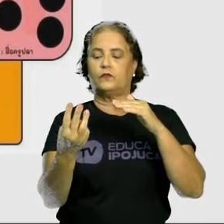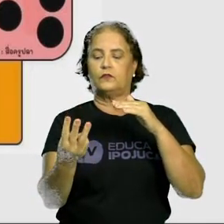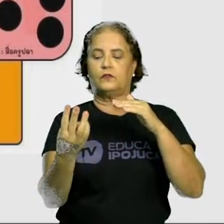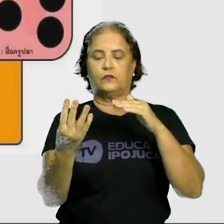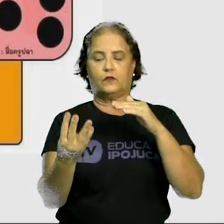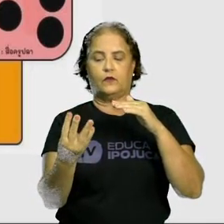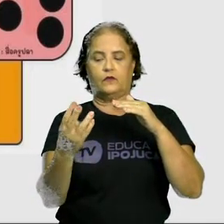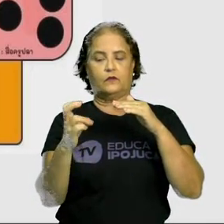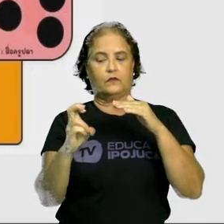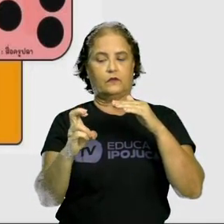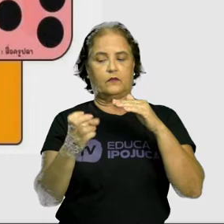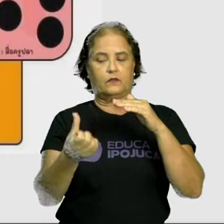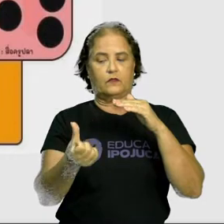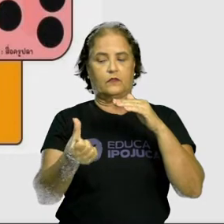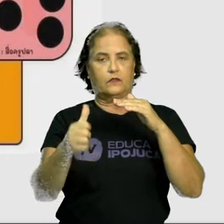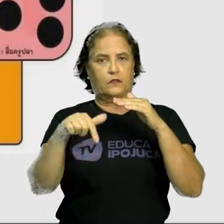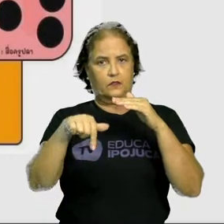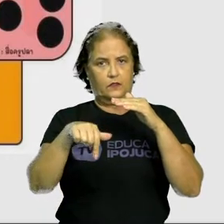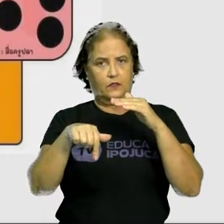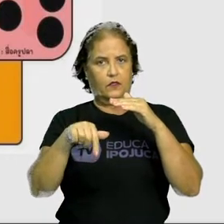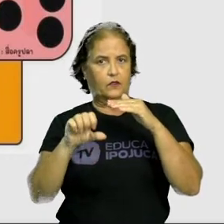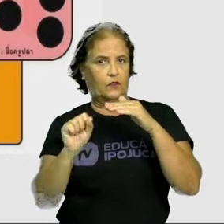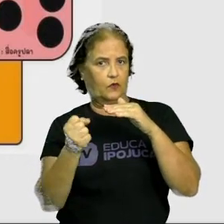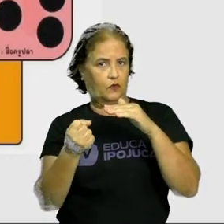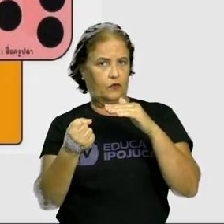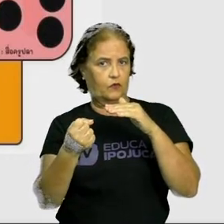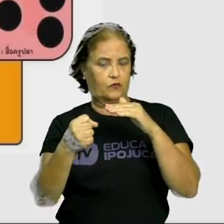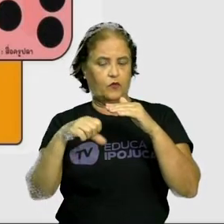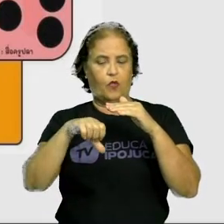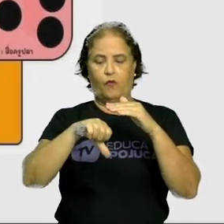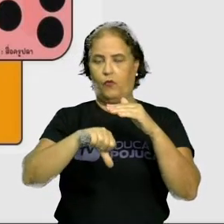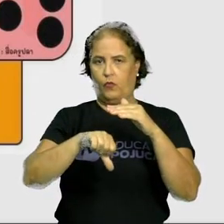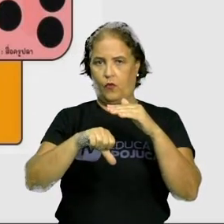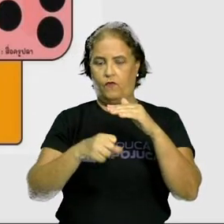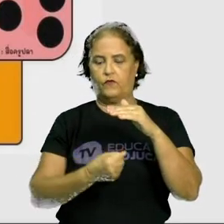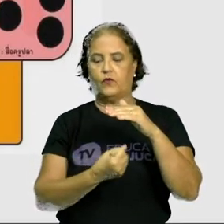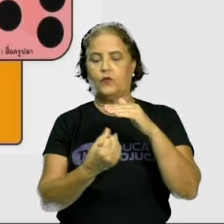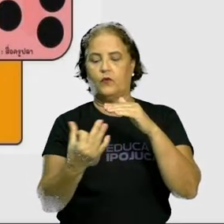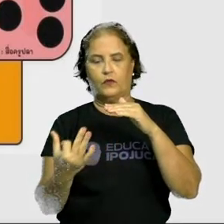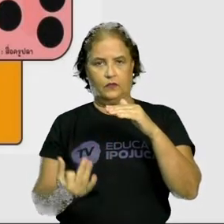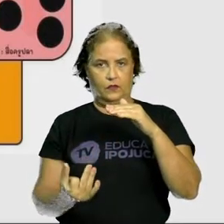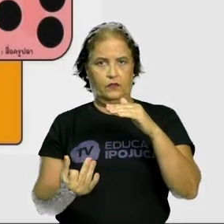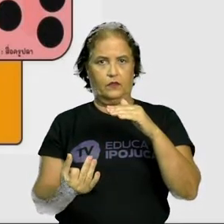três, quatro, cinco, seis, sete, oito, nove e